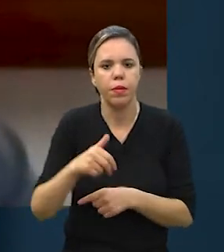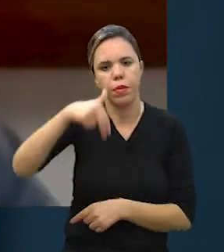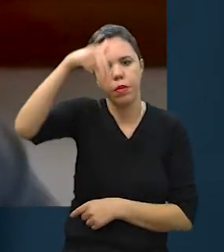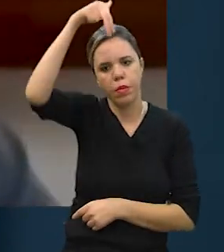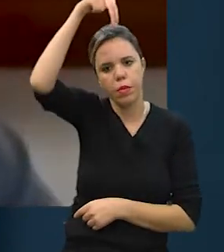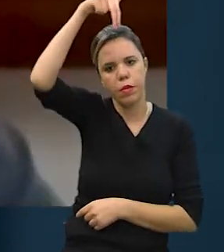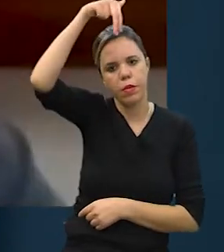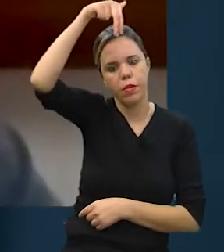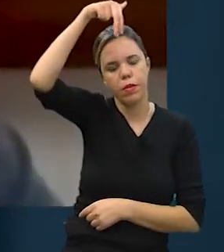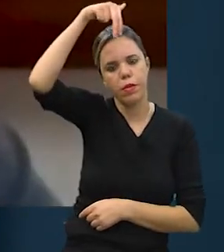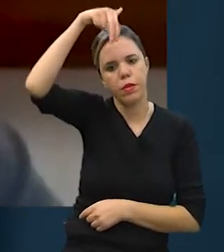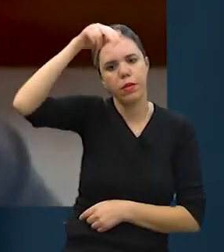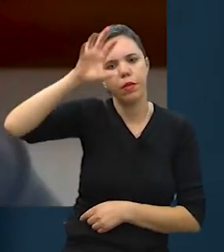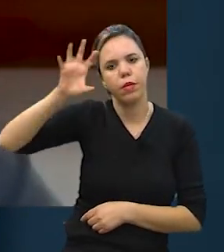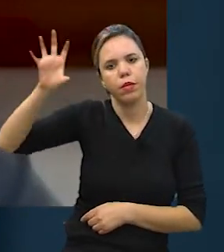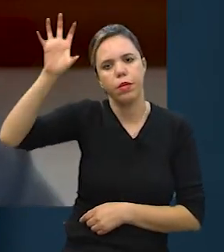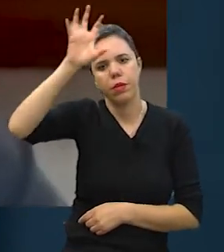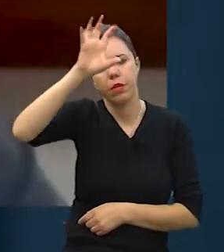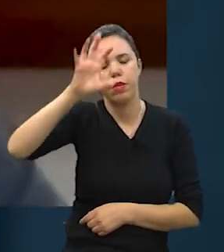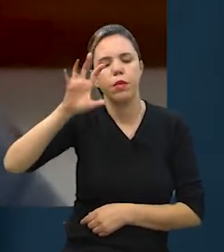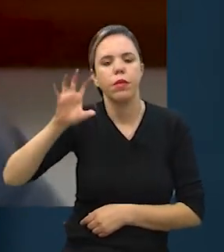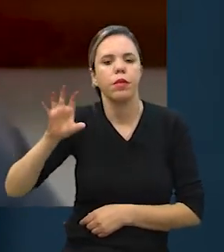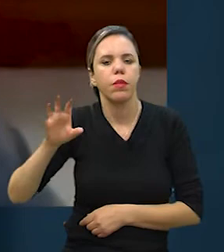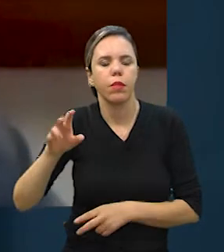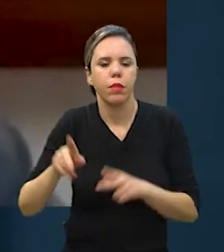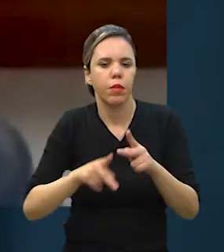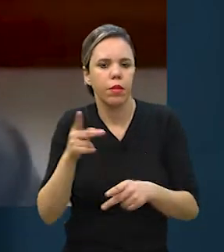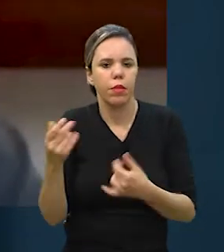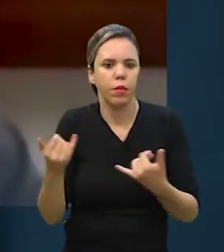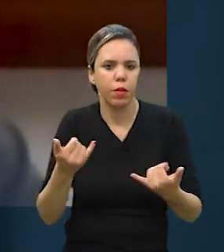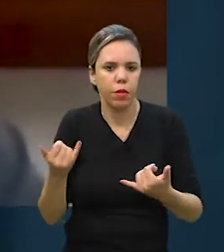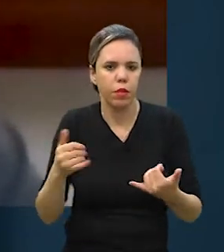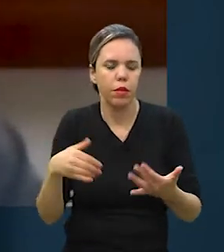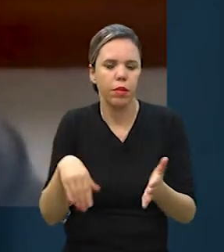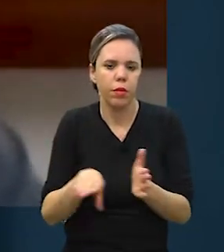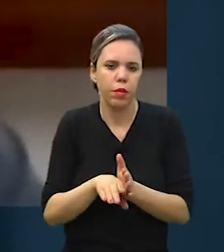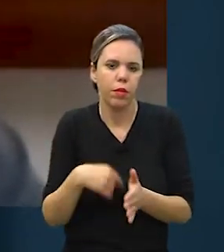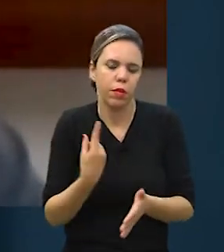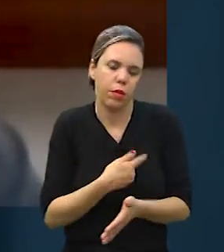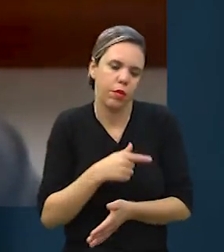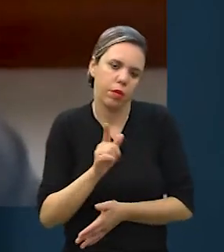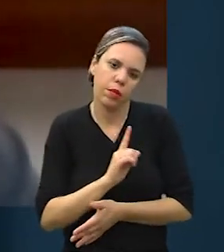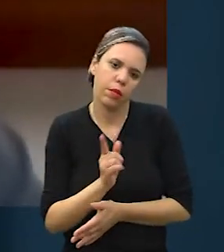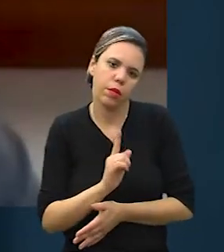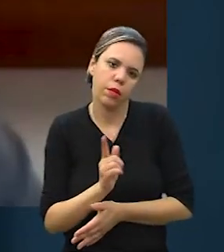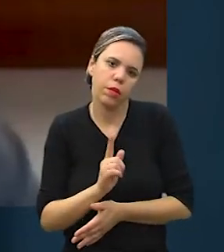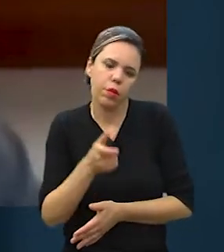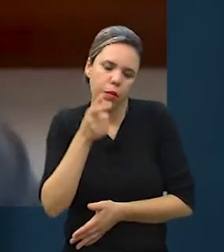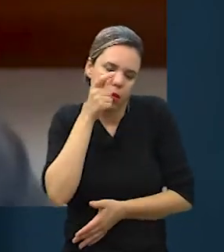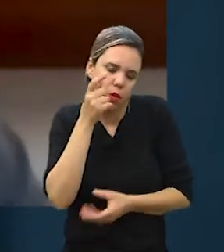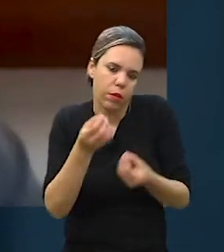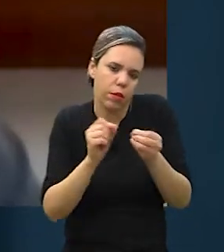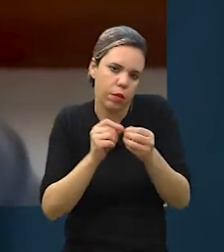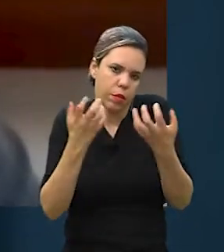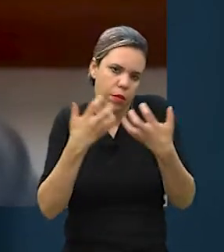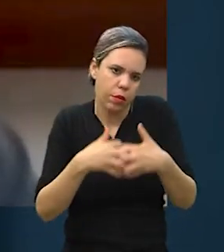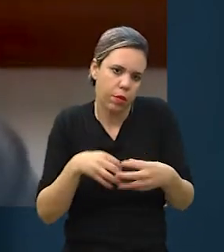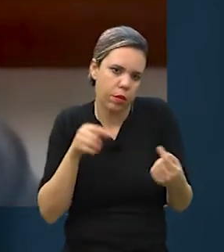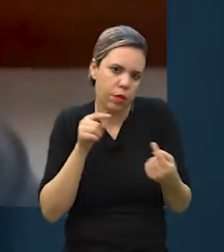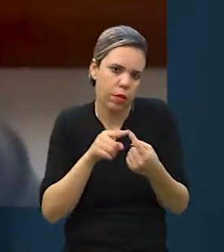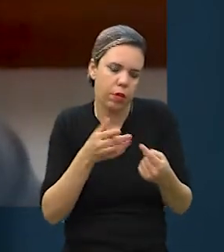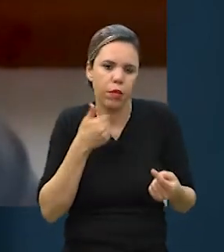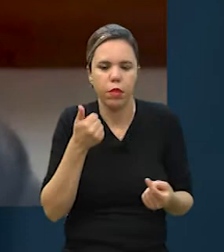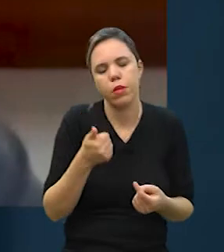estados do Norte ou Centro-Oeste, aí as pessoas vêm até nós, e, claro, nós vemos o que se